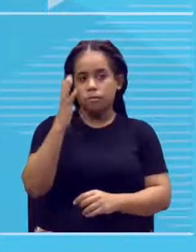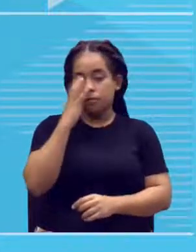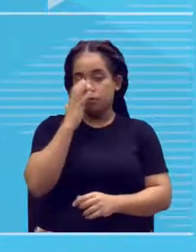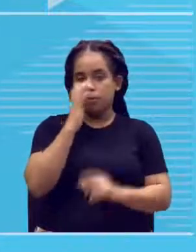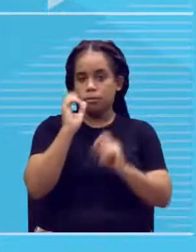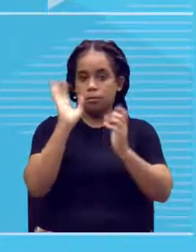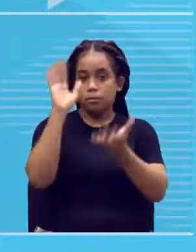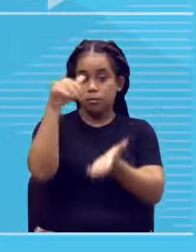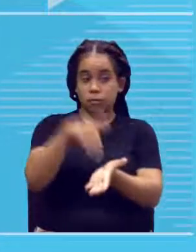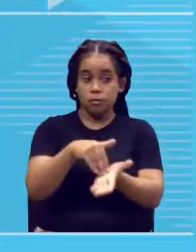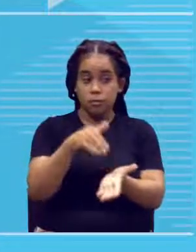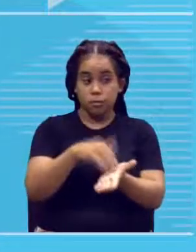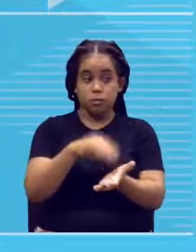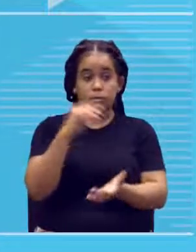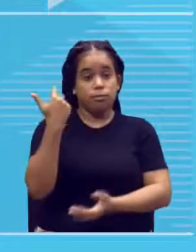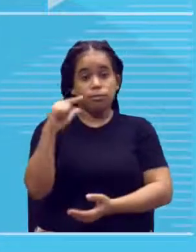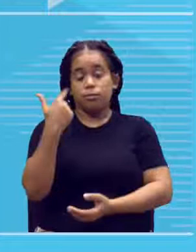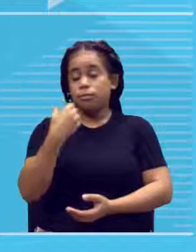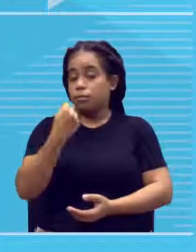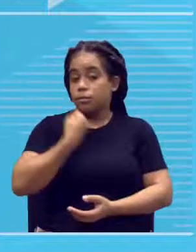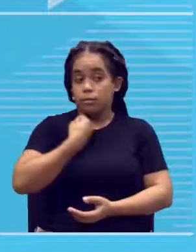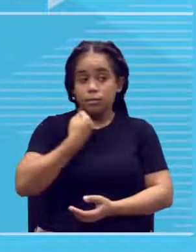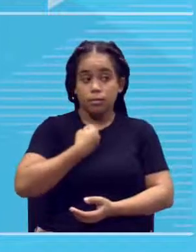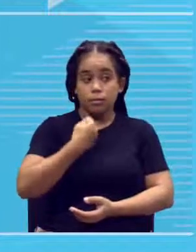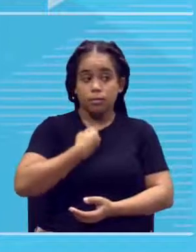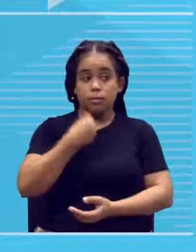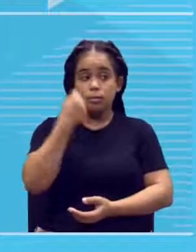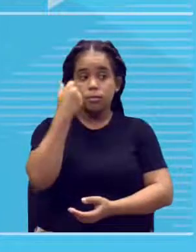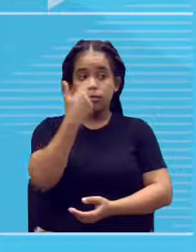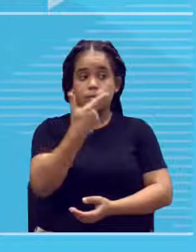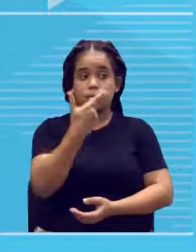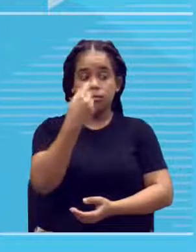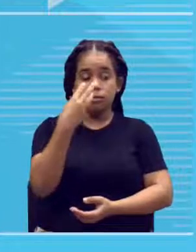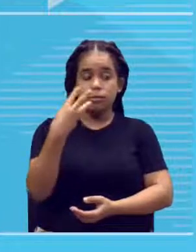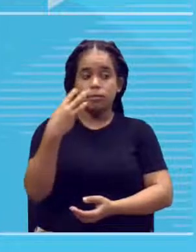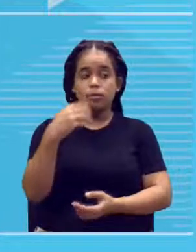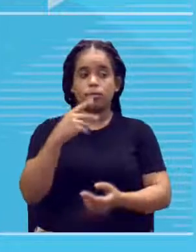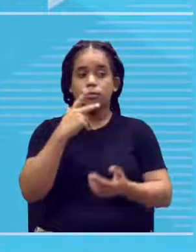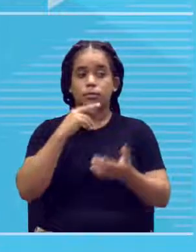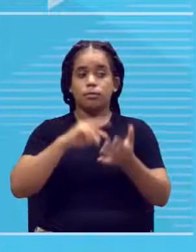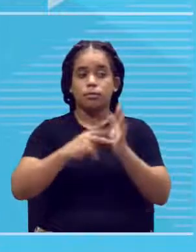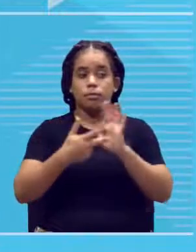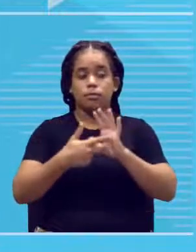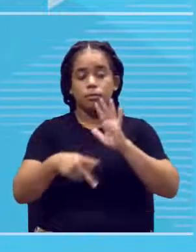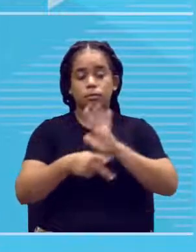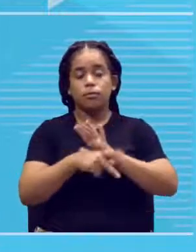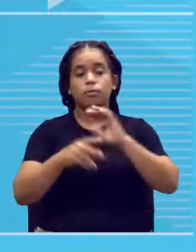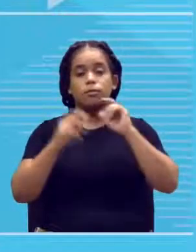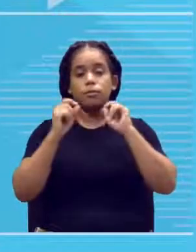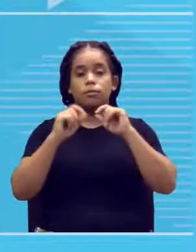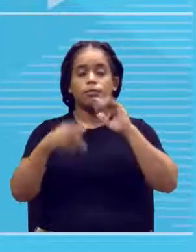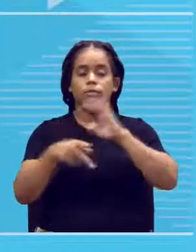finalzinho, a gente não tem o número 23. A gente vai ter o que a chama de par de cromossomo sexual.